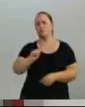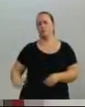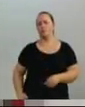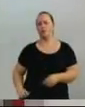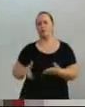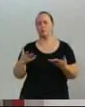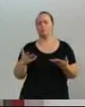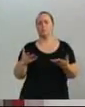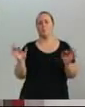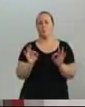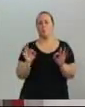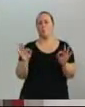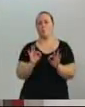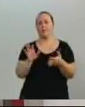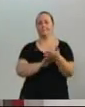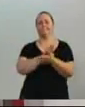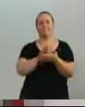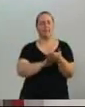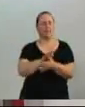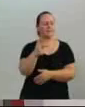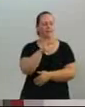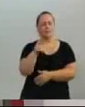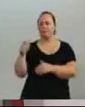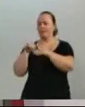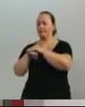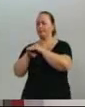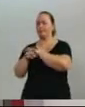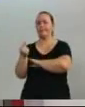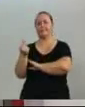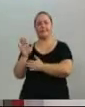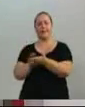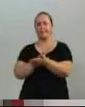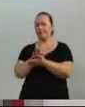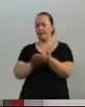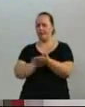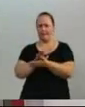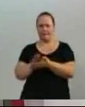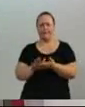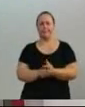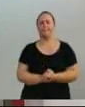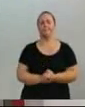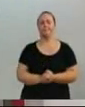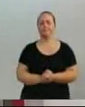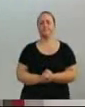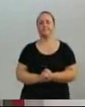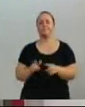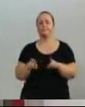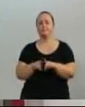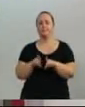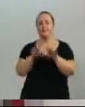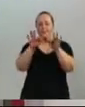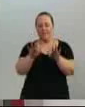Não. Não havia suficiente provisão de caixa para saudar a dívida apurada no encerramento do exercício de 2012.